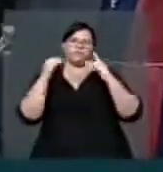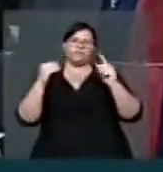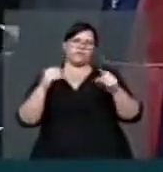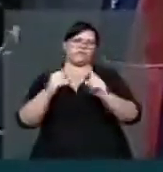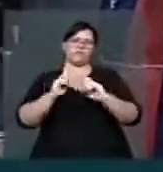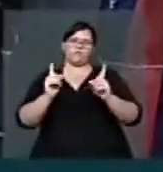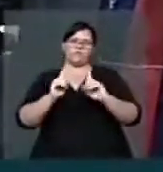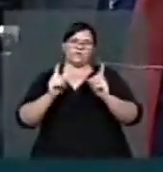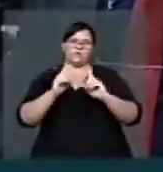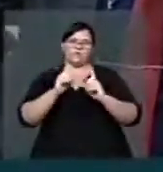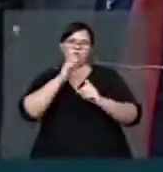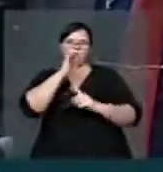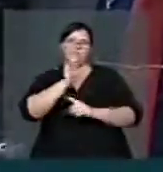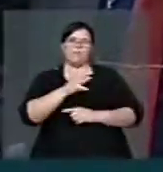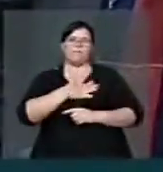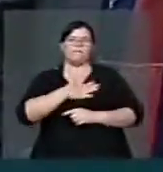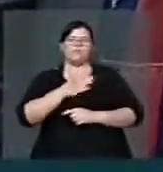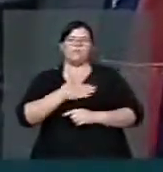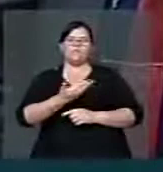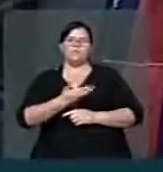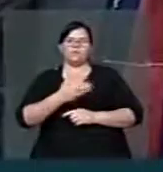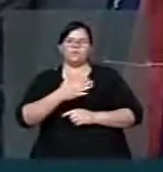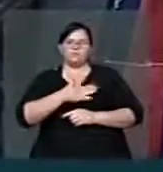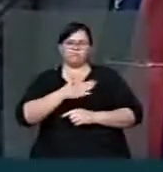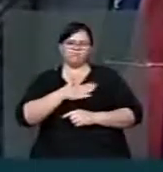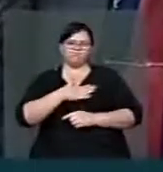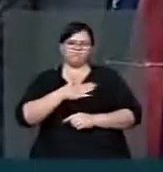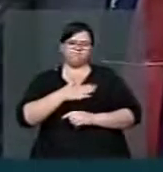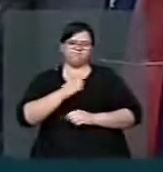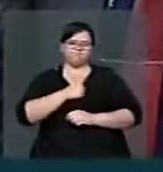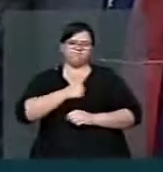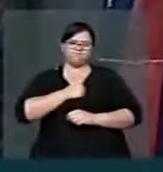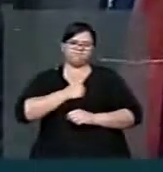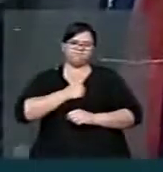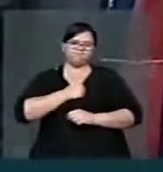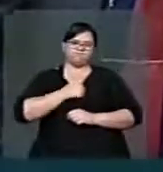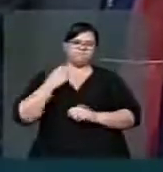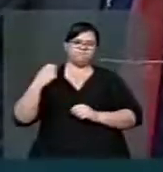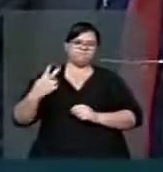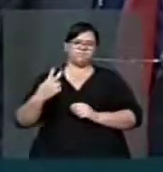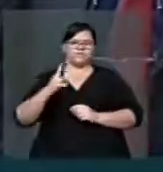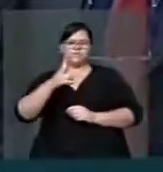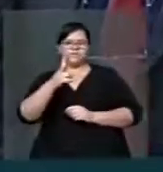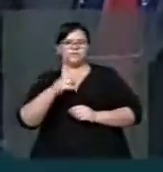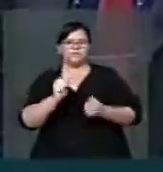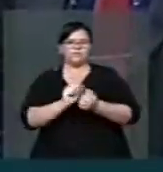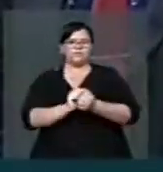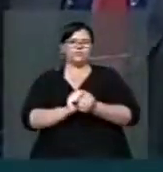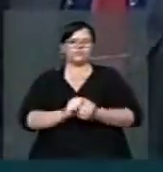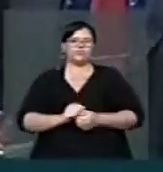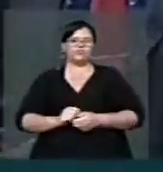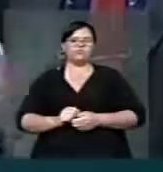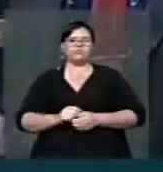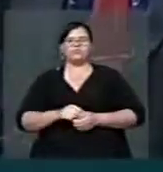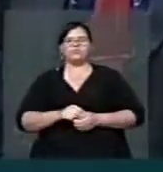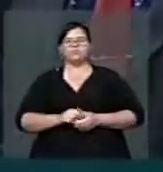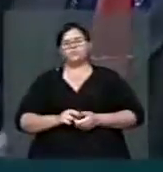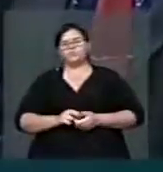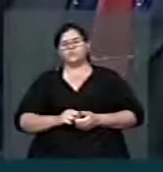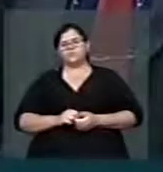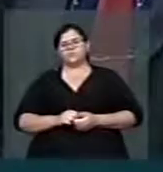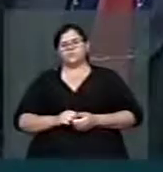fosse para agredir o meu amigo que está presidindo esta casa e que o faz com tanta competência desde o começo